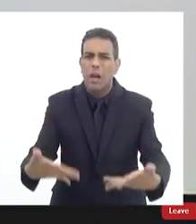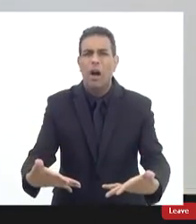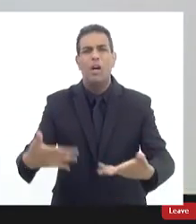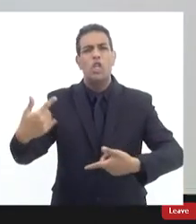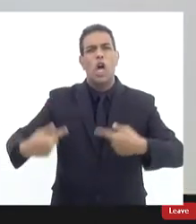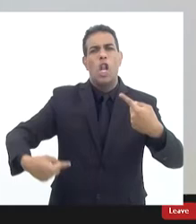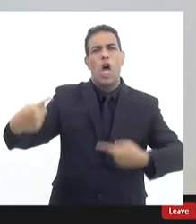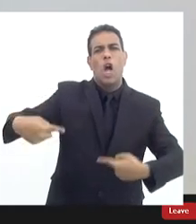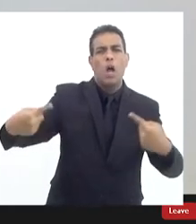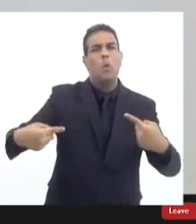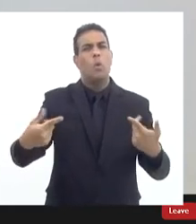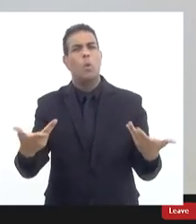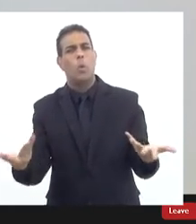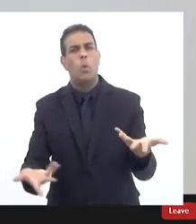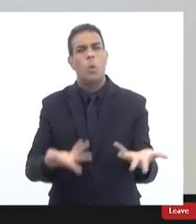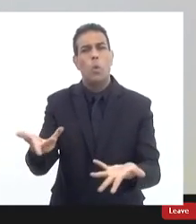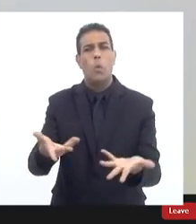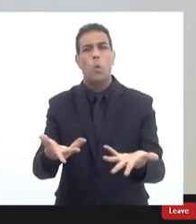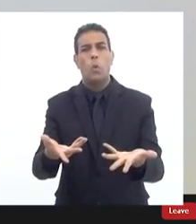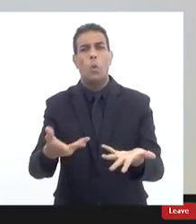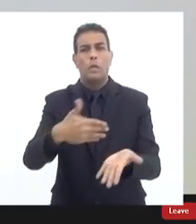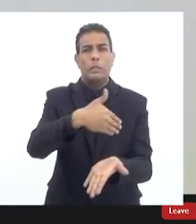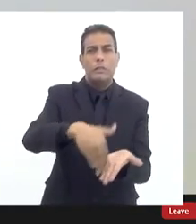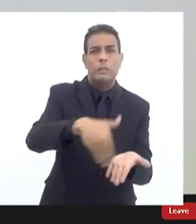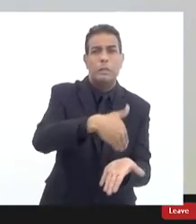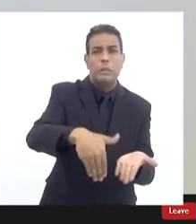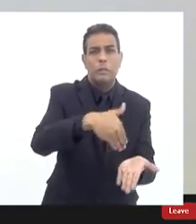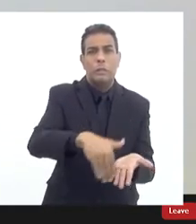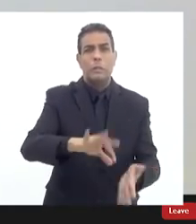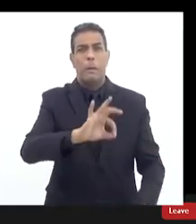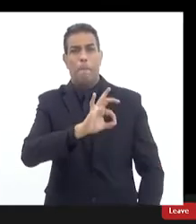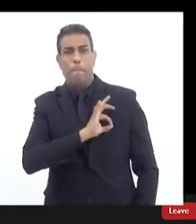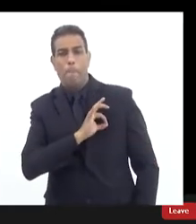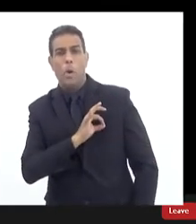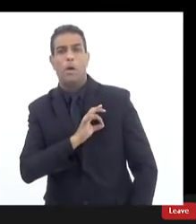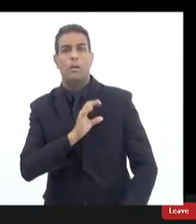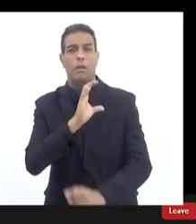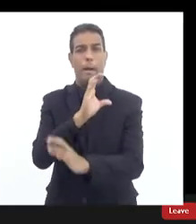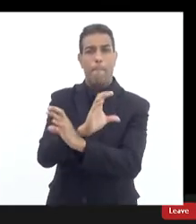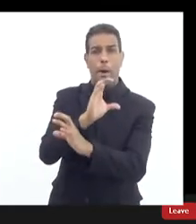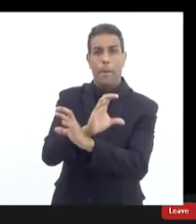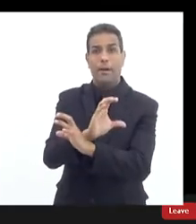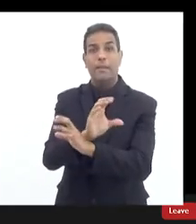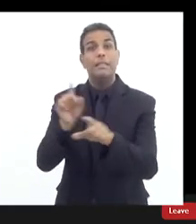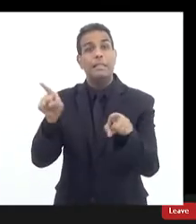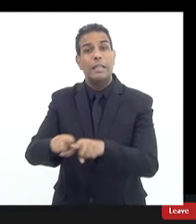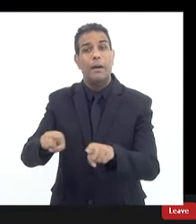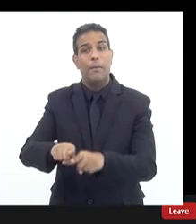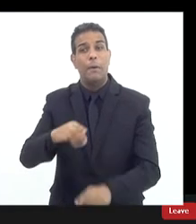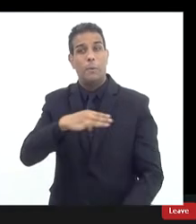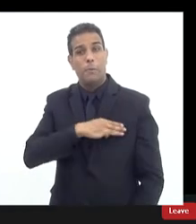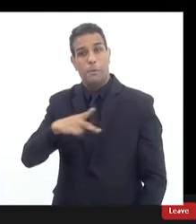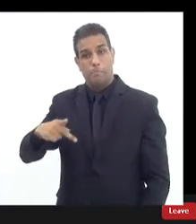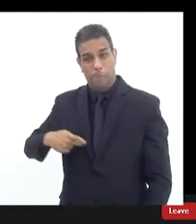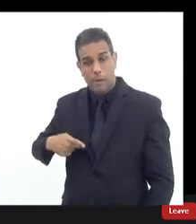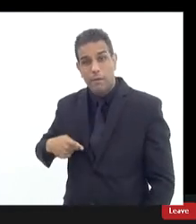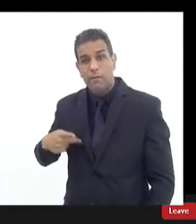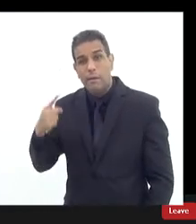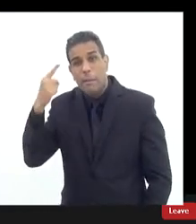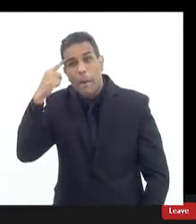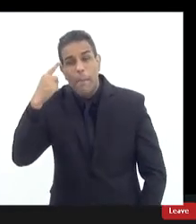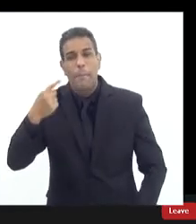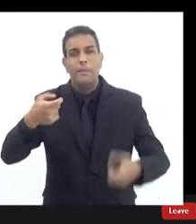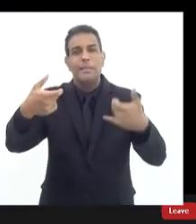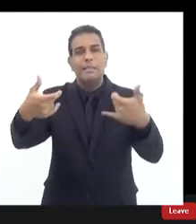debate impulsionado dentro das secretarias de polícia civil e militar dentro do ministério público e dentro do tribunal de justiça que se